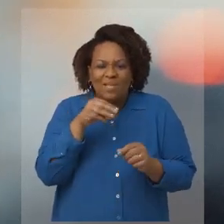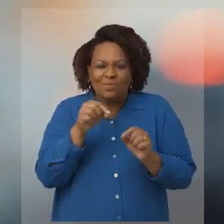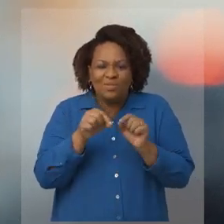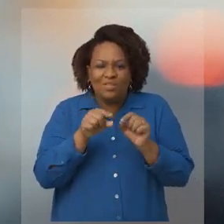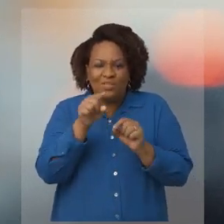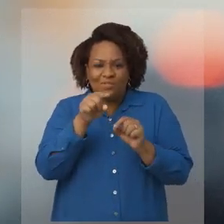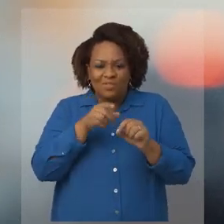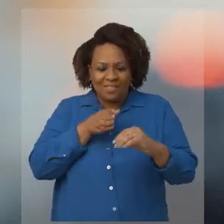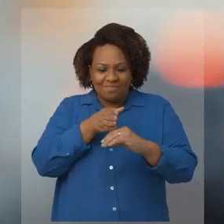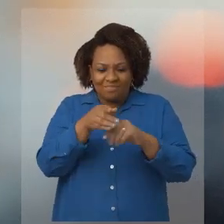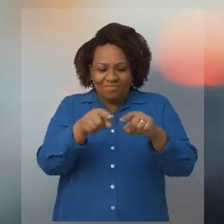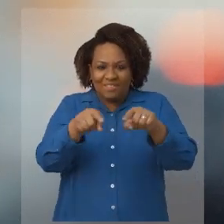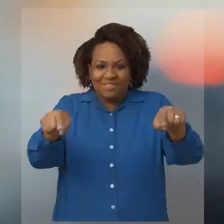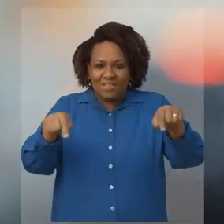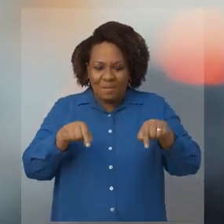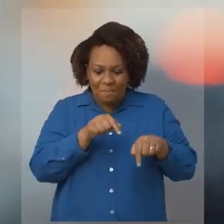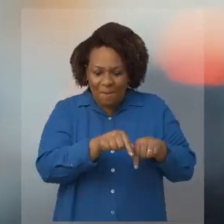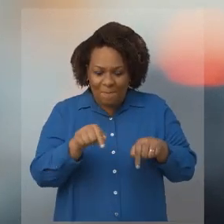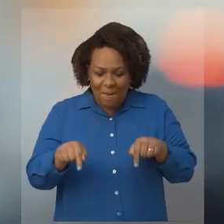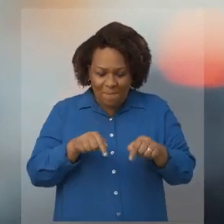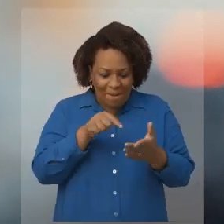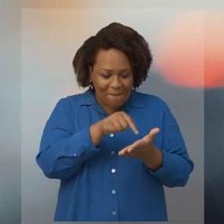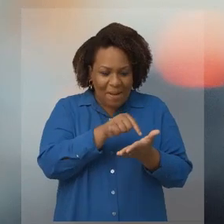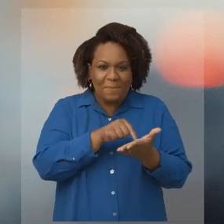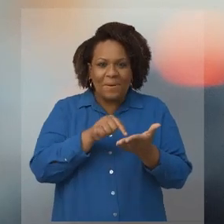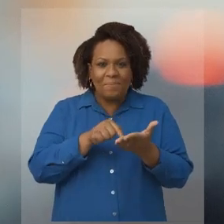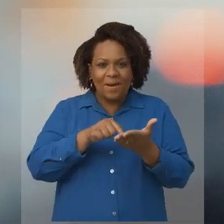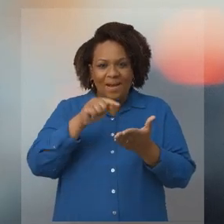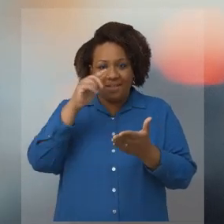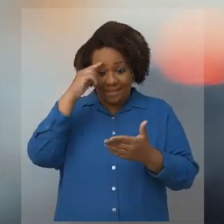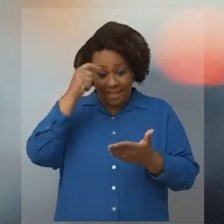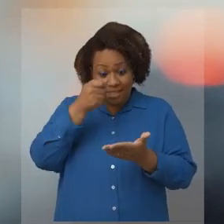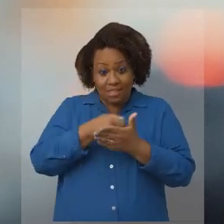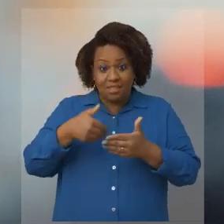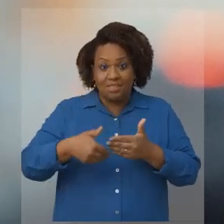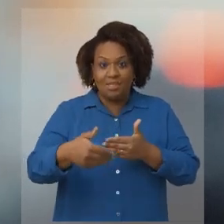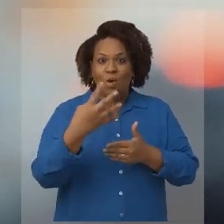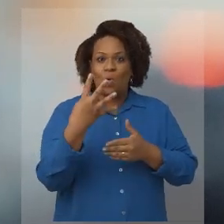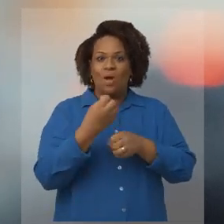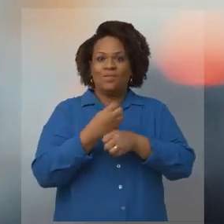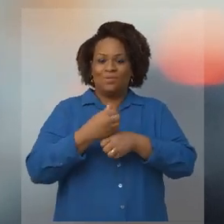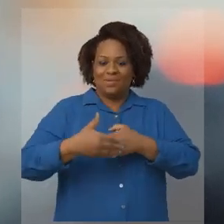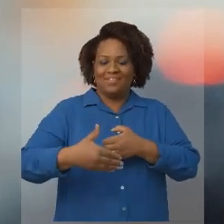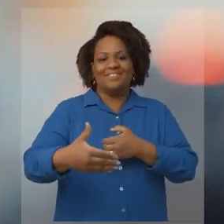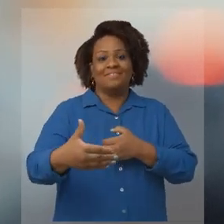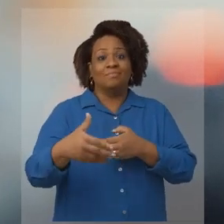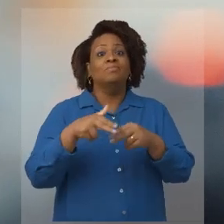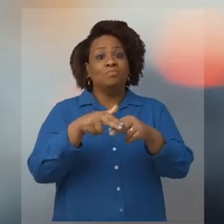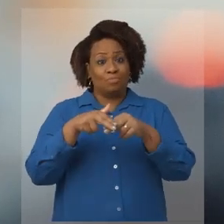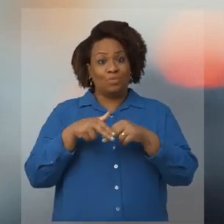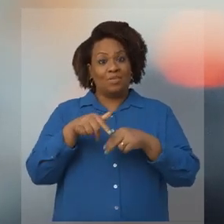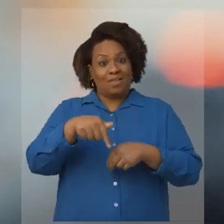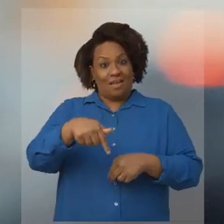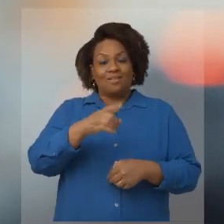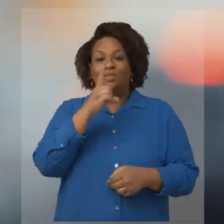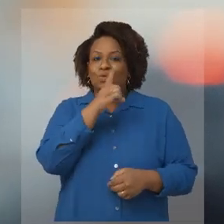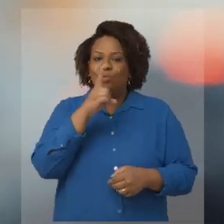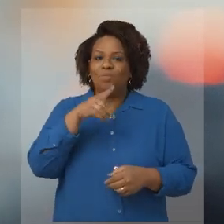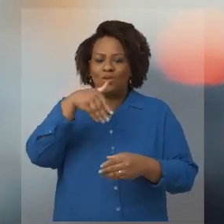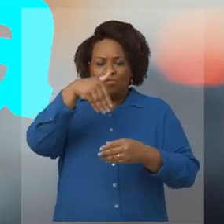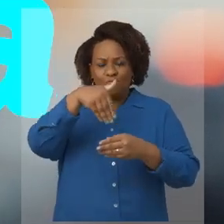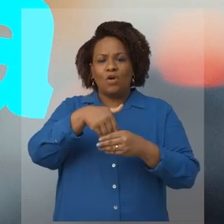que você vai passar na urna vai decidir os seus próximos quatro anos. Por isso, nesse domingo,